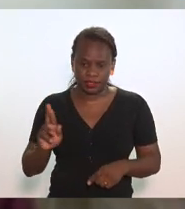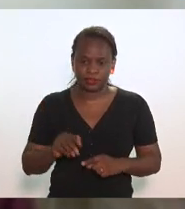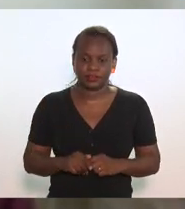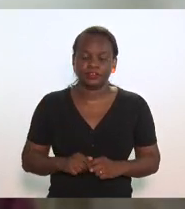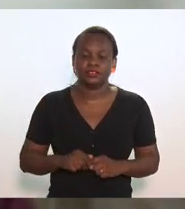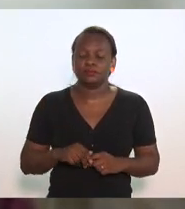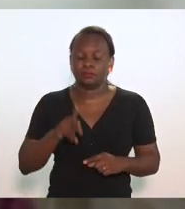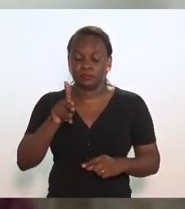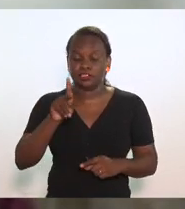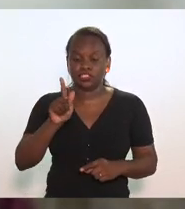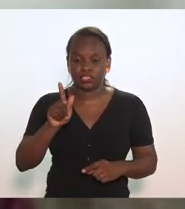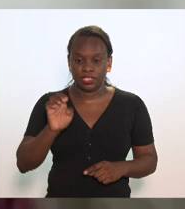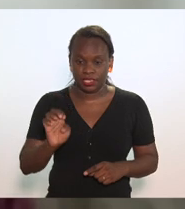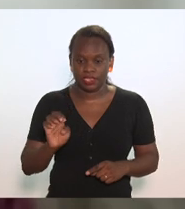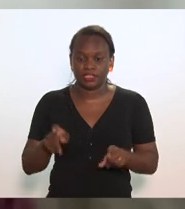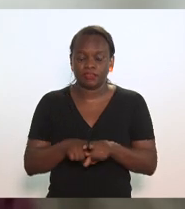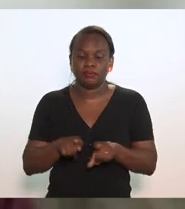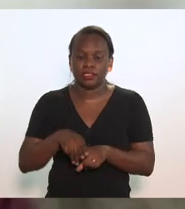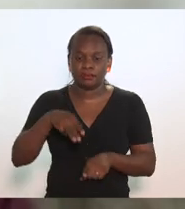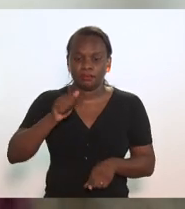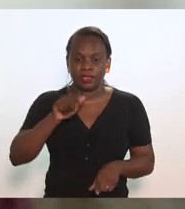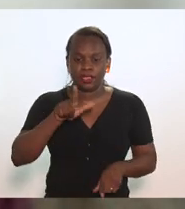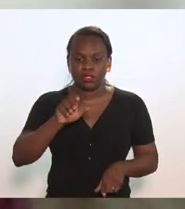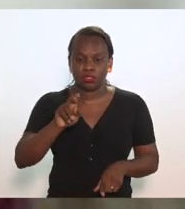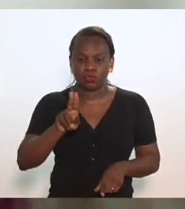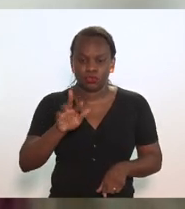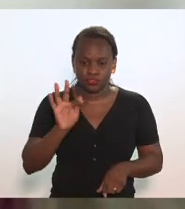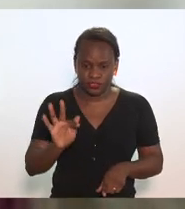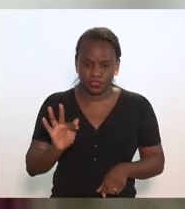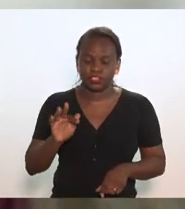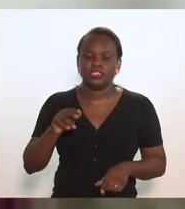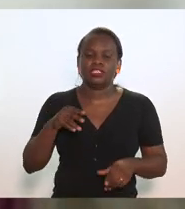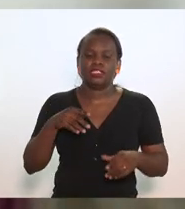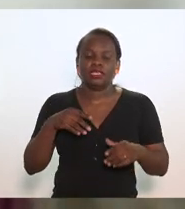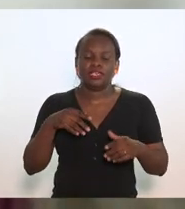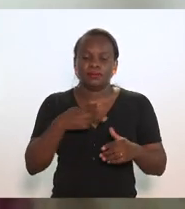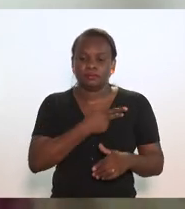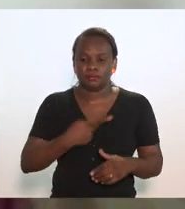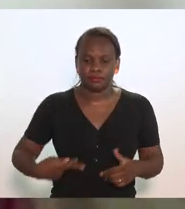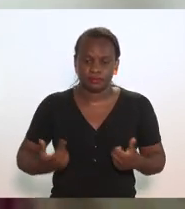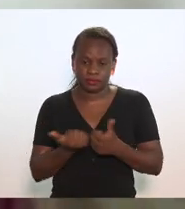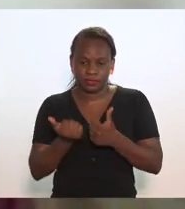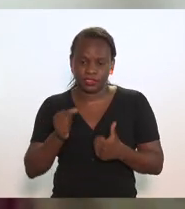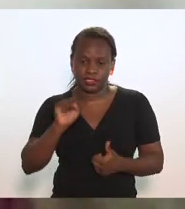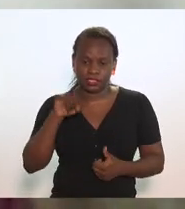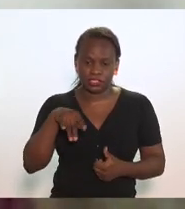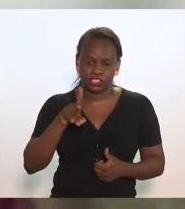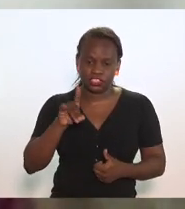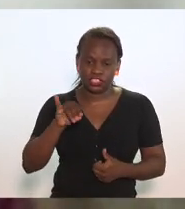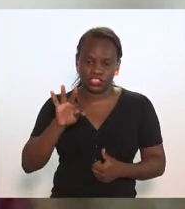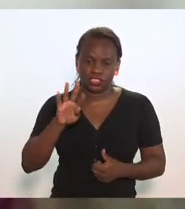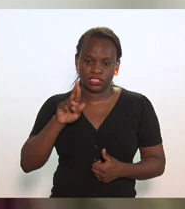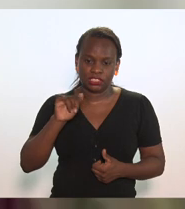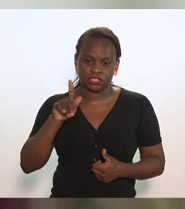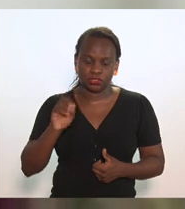do nível Maluf, vice-presidente do Sinditrigo, e do Robson Wolf,